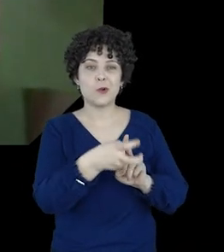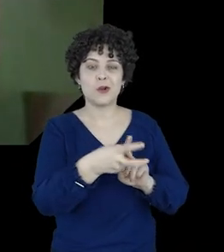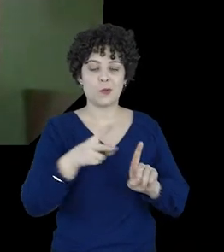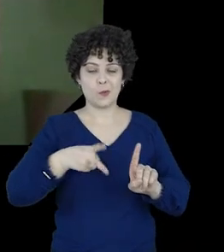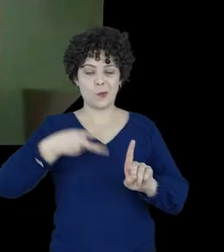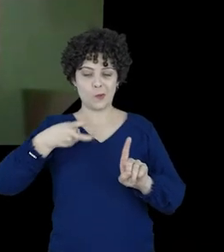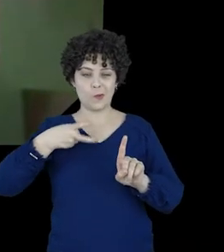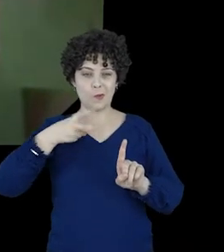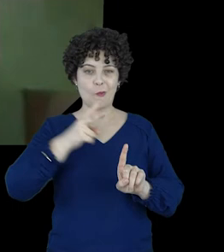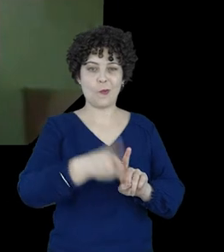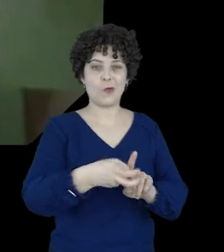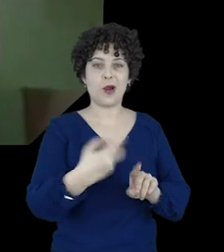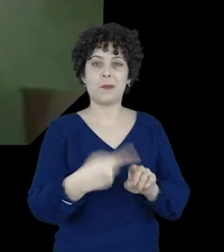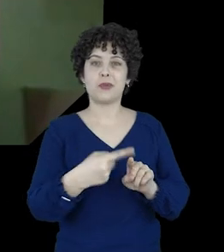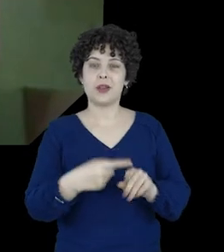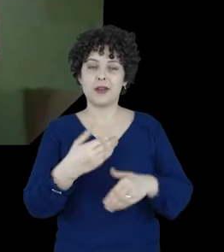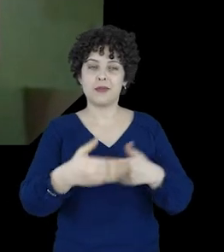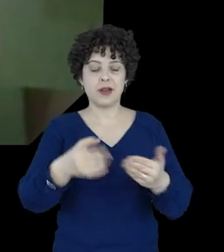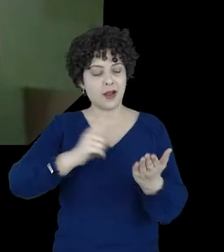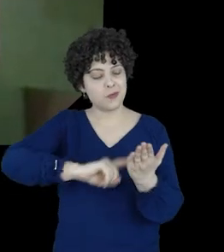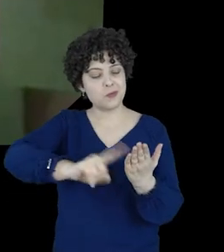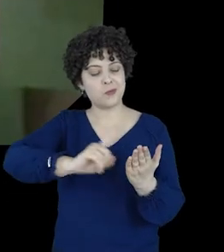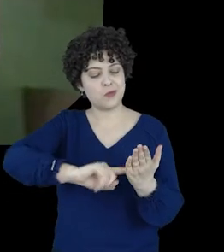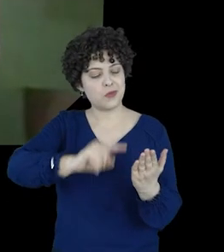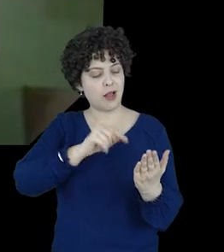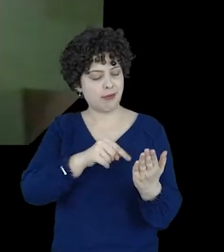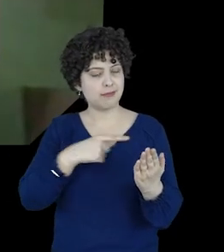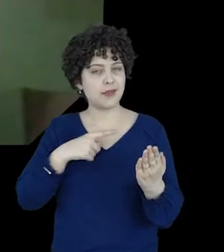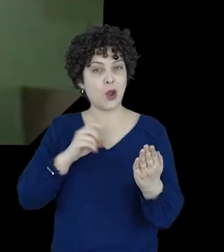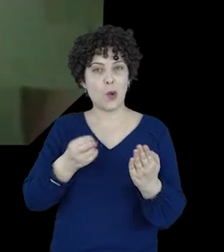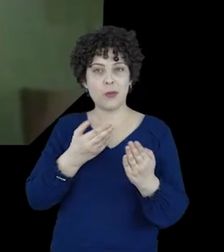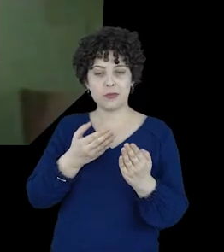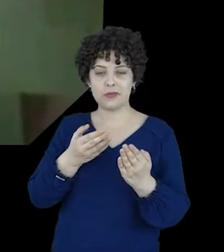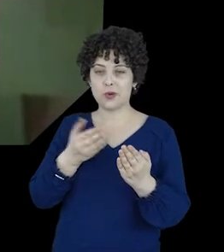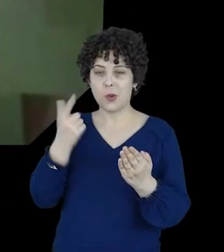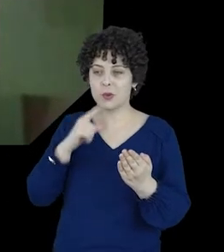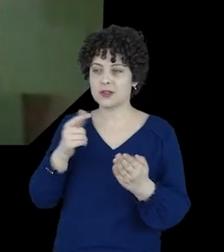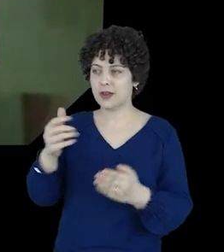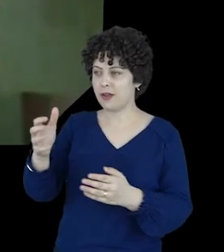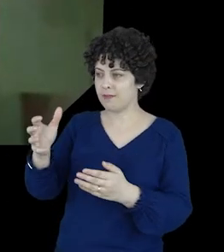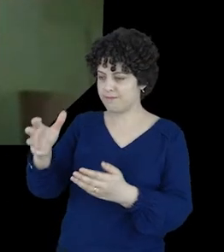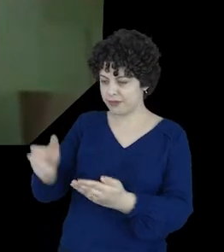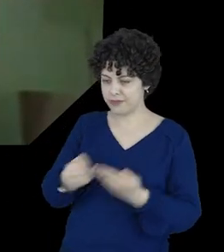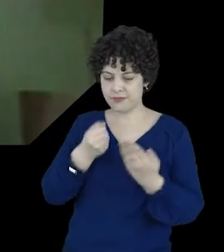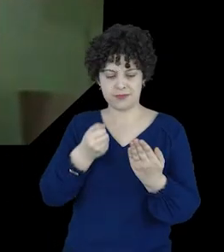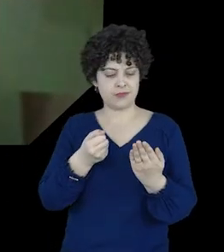pessoas simplesmente por causa desses aparelhos ou por terem acesso a eles.